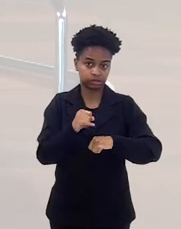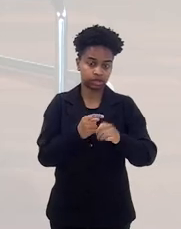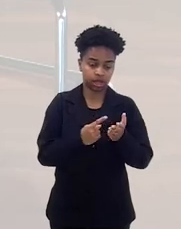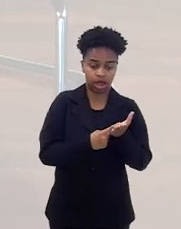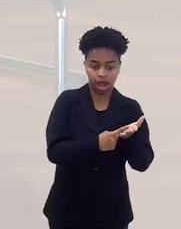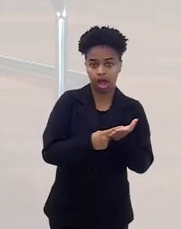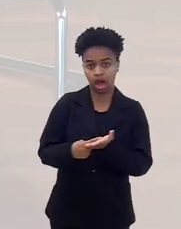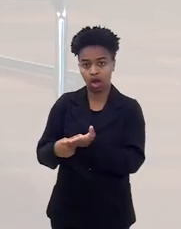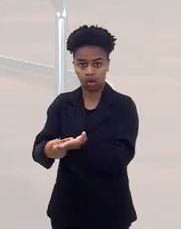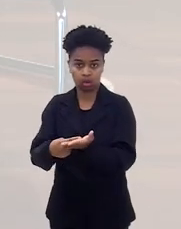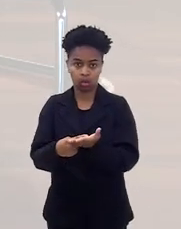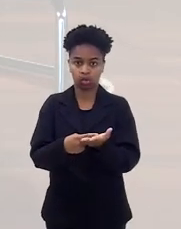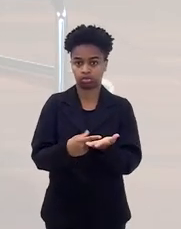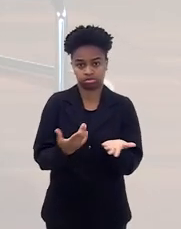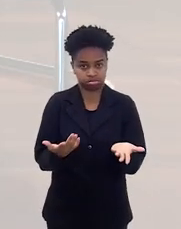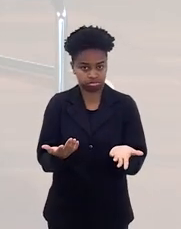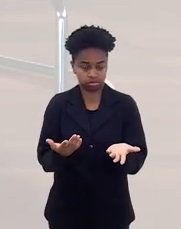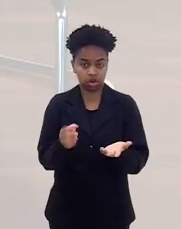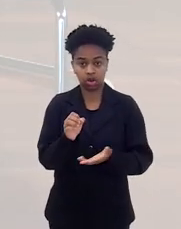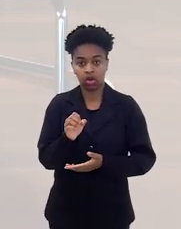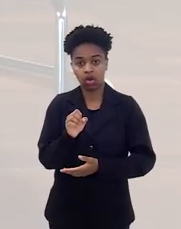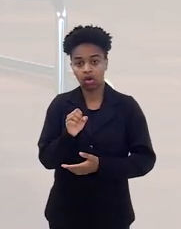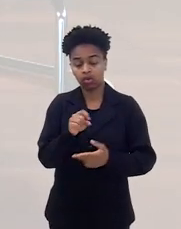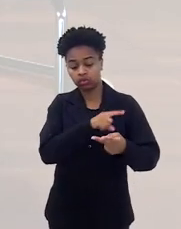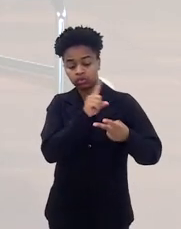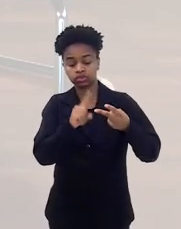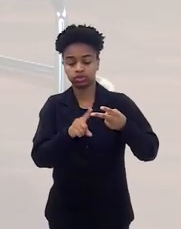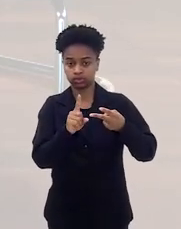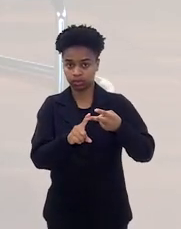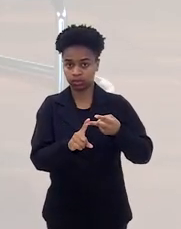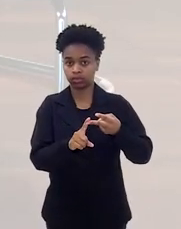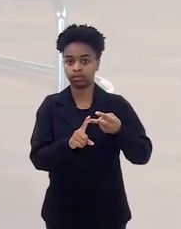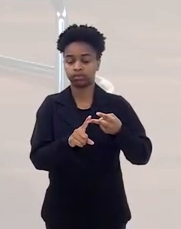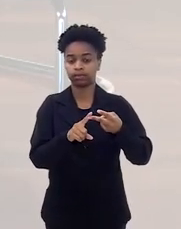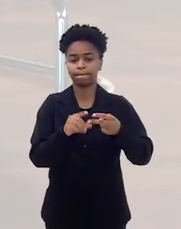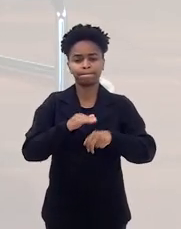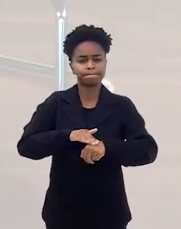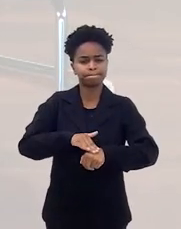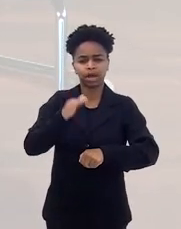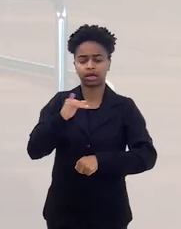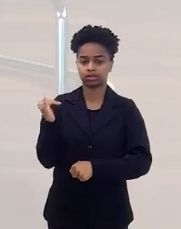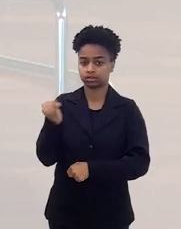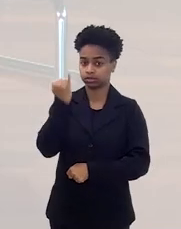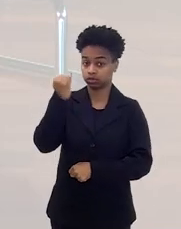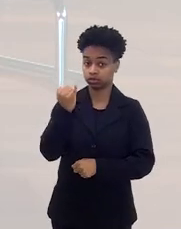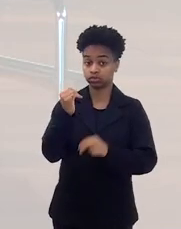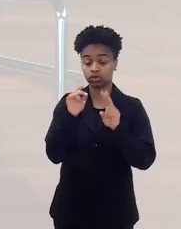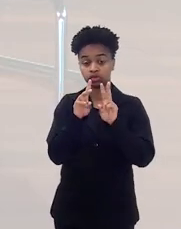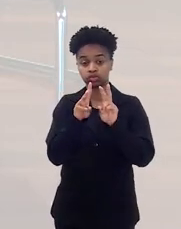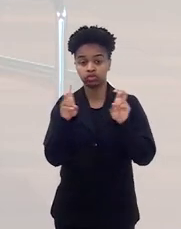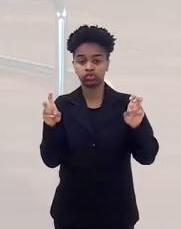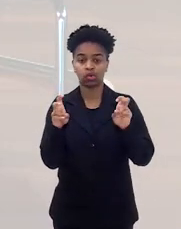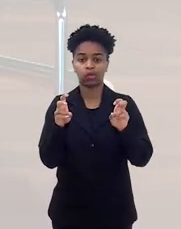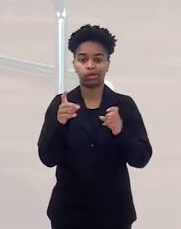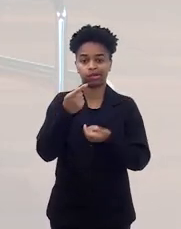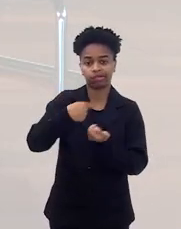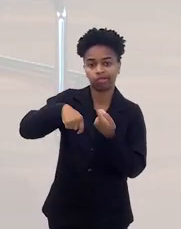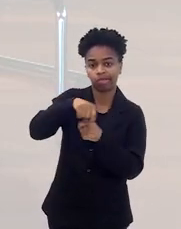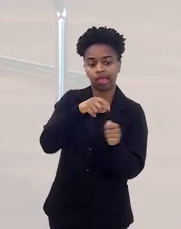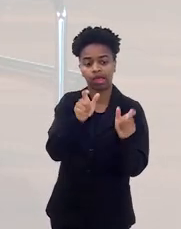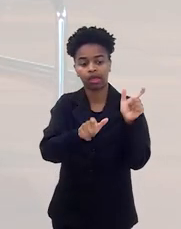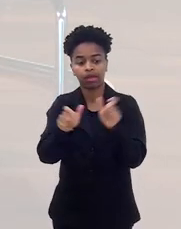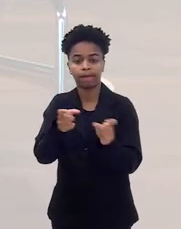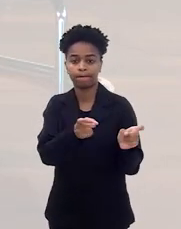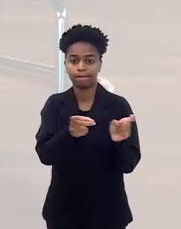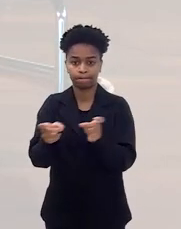se ele tiver um acordo bi ou multilateral. E, segundo, o que é o mais importante com relação à questão do tráfico de